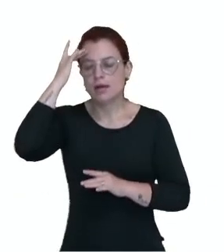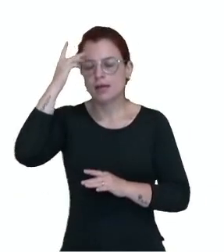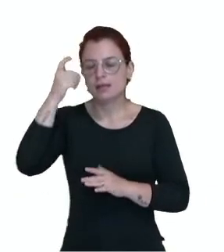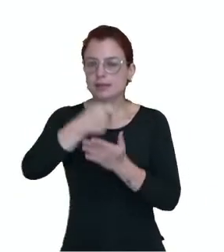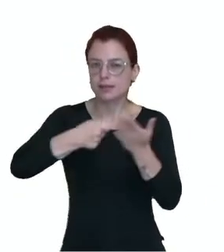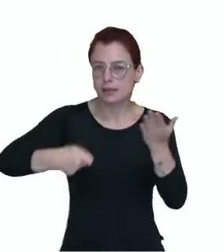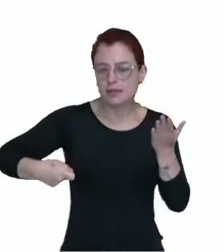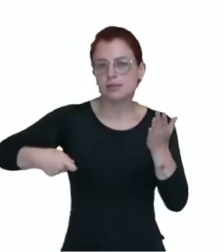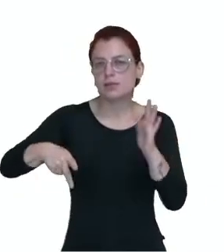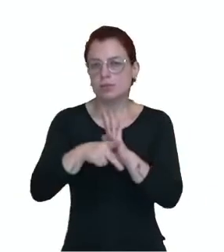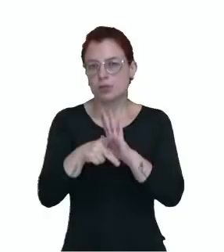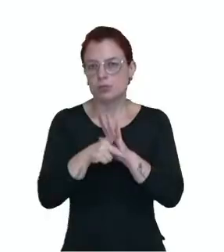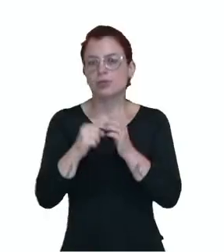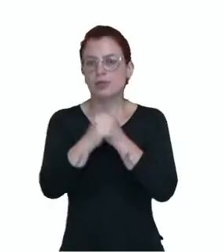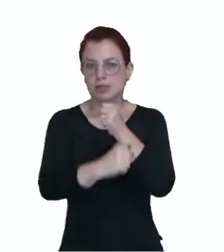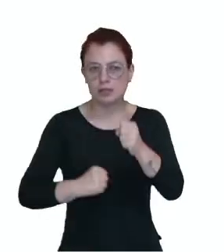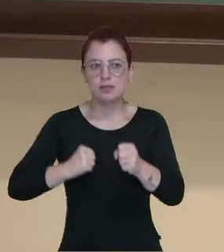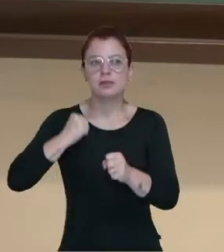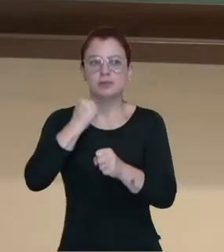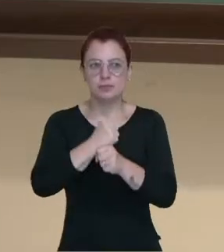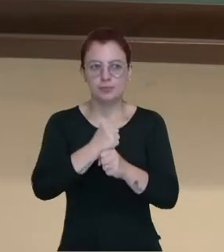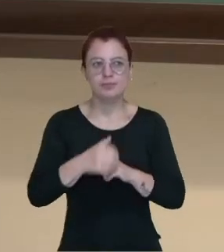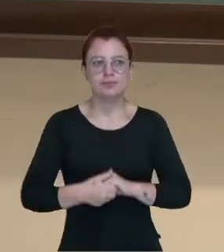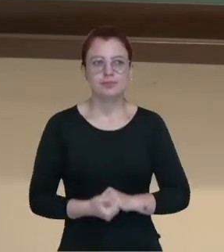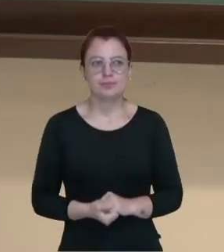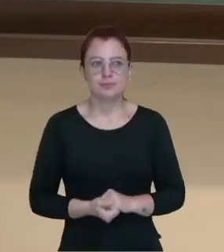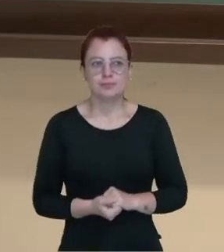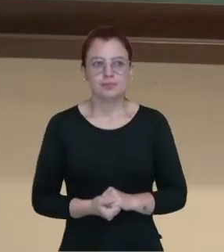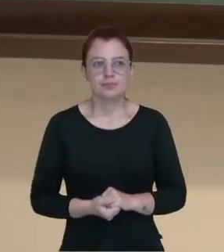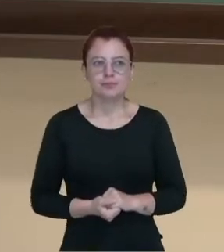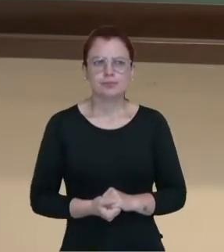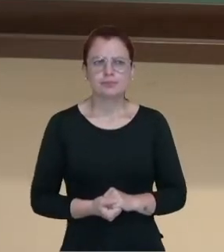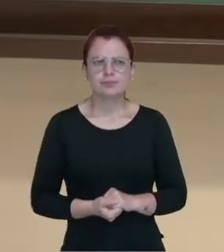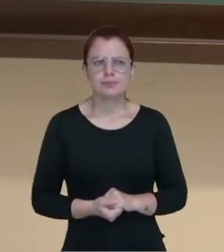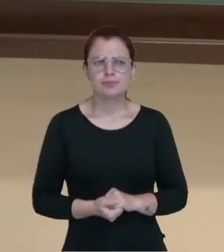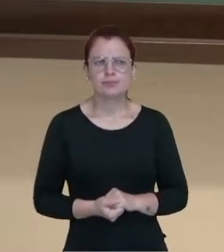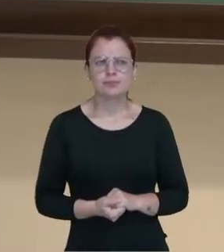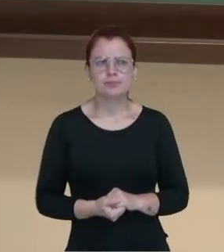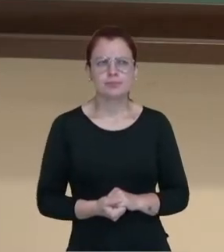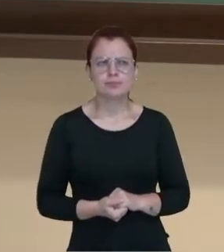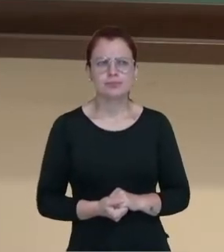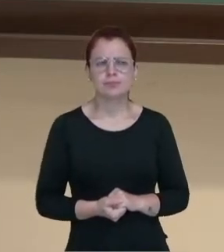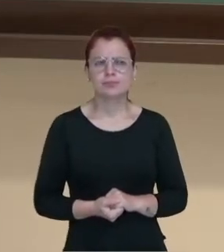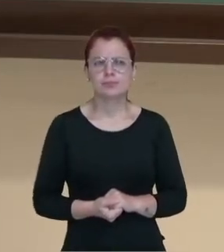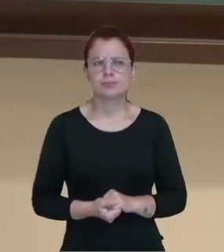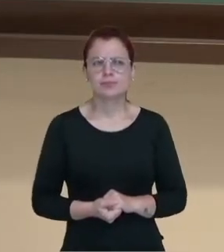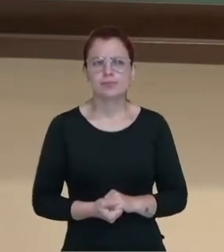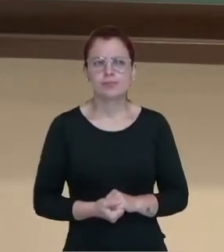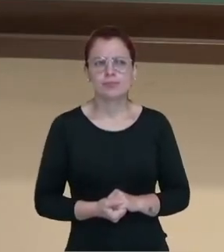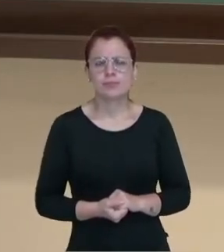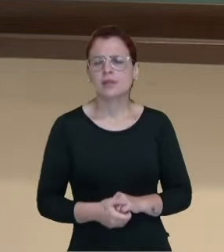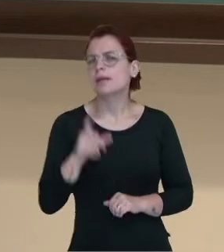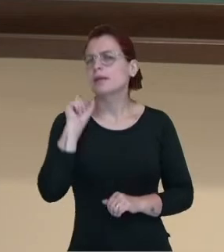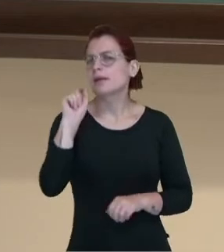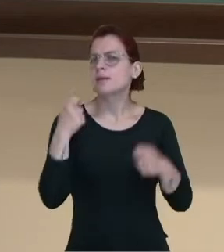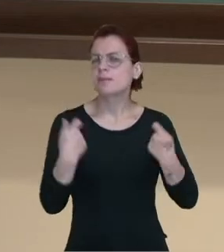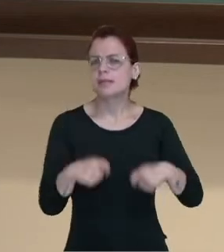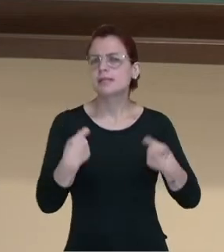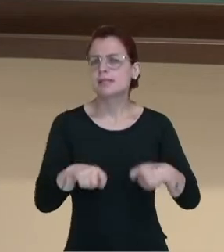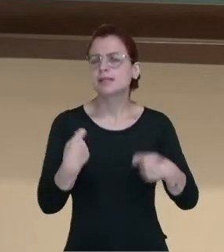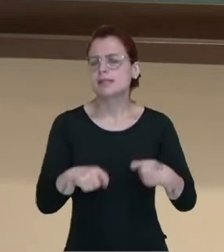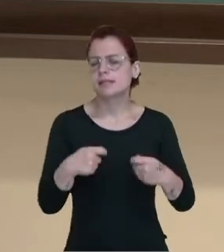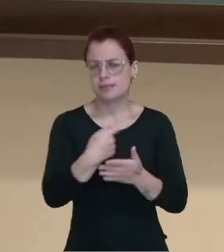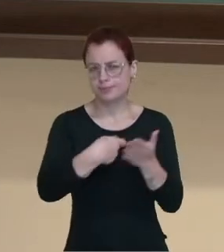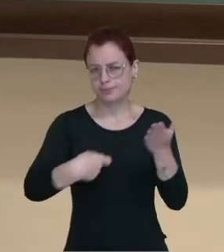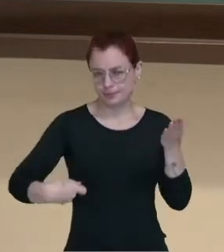conhecida como a declaração do imposto de renda. Quem deve declarar pessoal